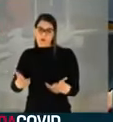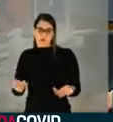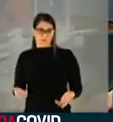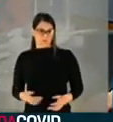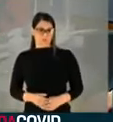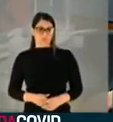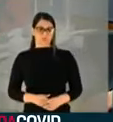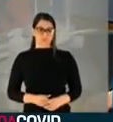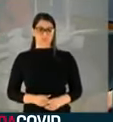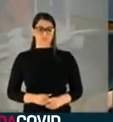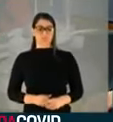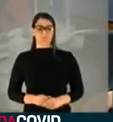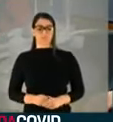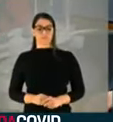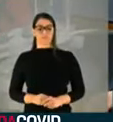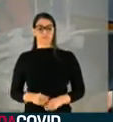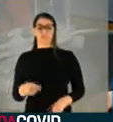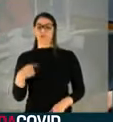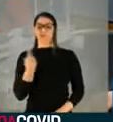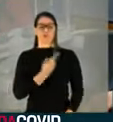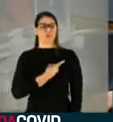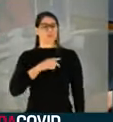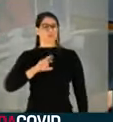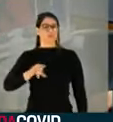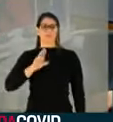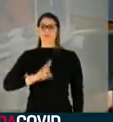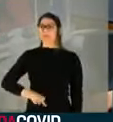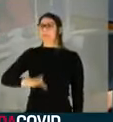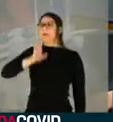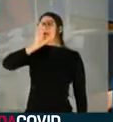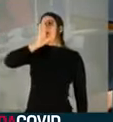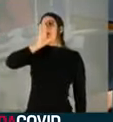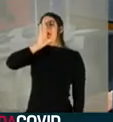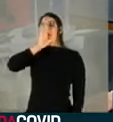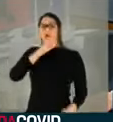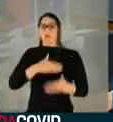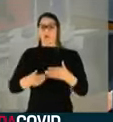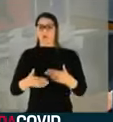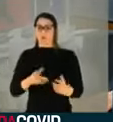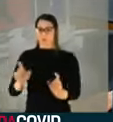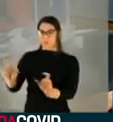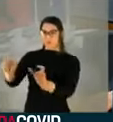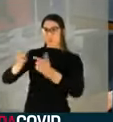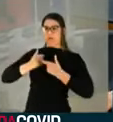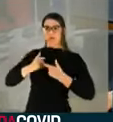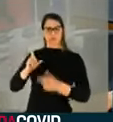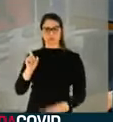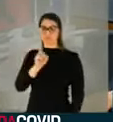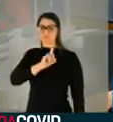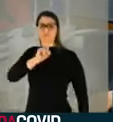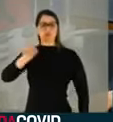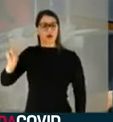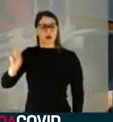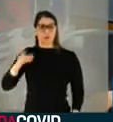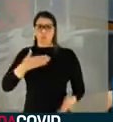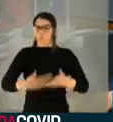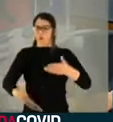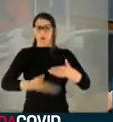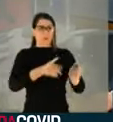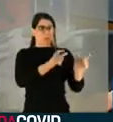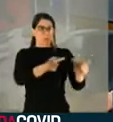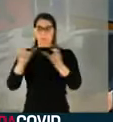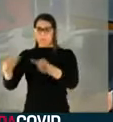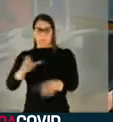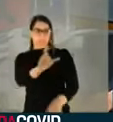forma. E nós não vamos nos submeter a qualquer tipo de intimidação. Venha de onde vier,